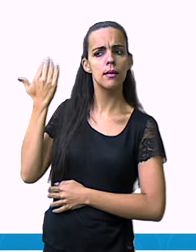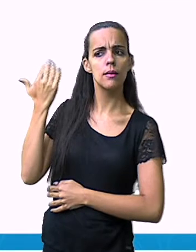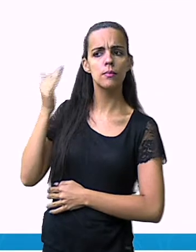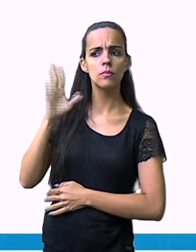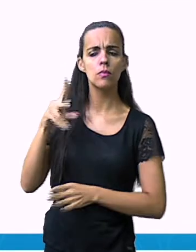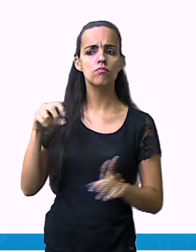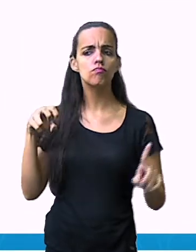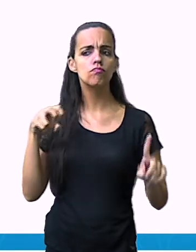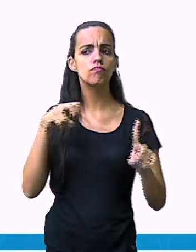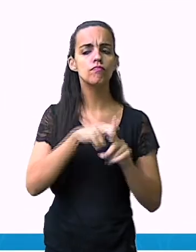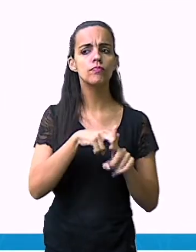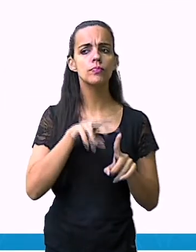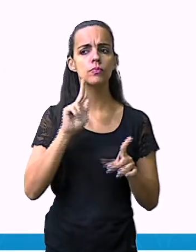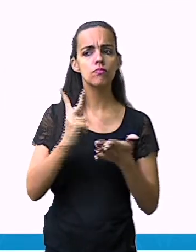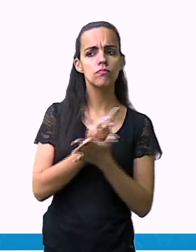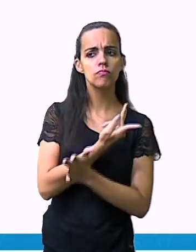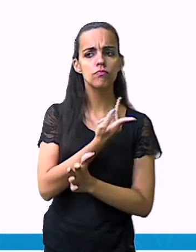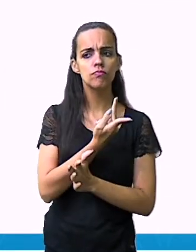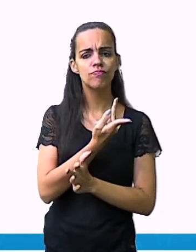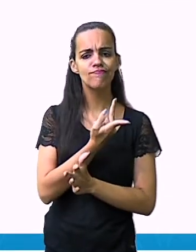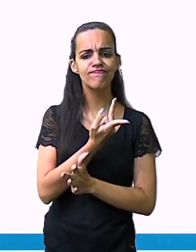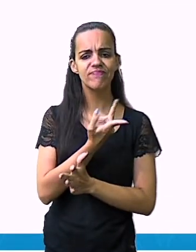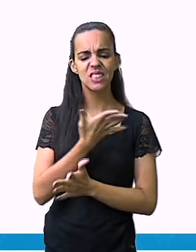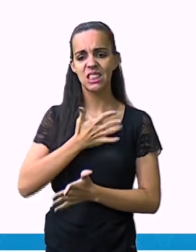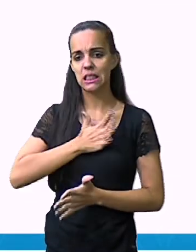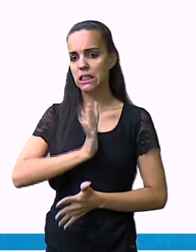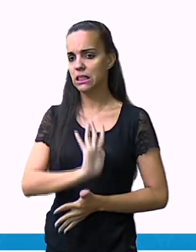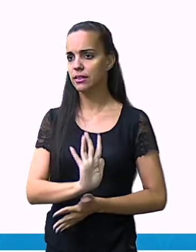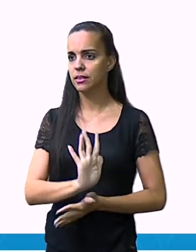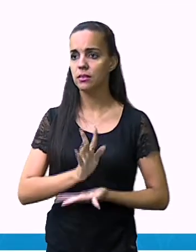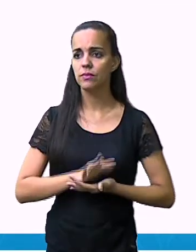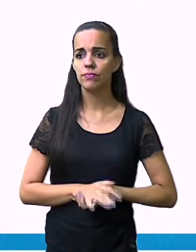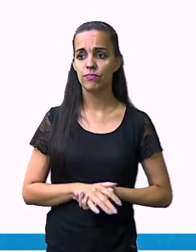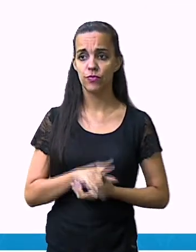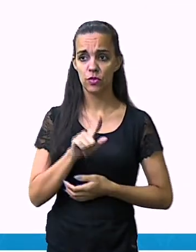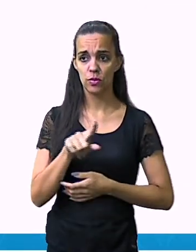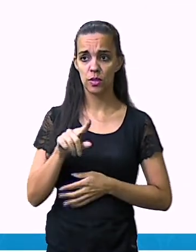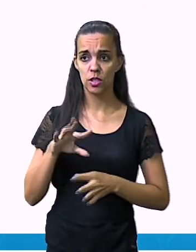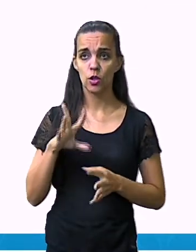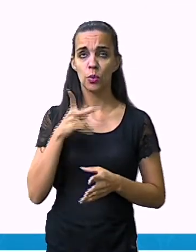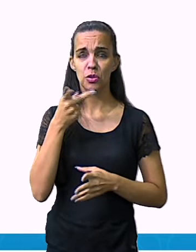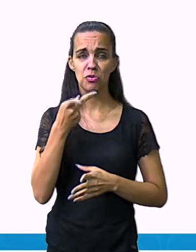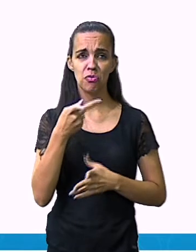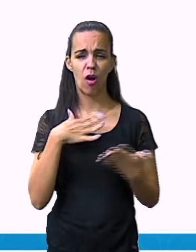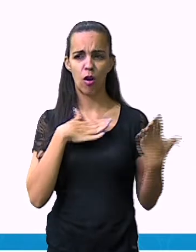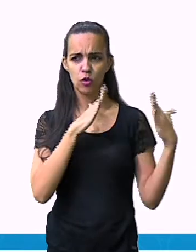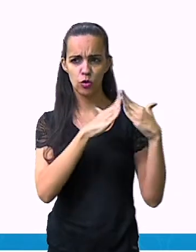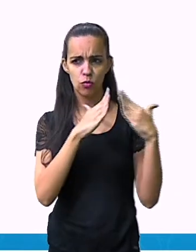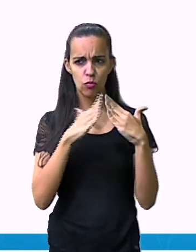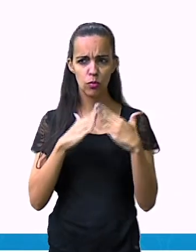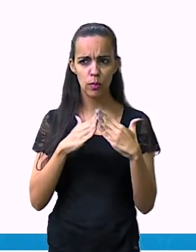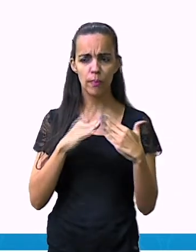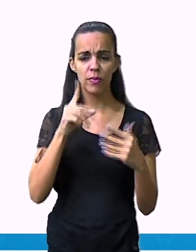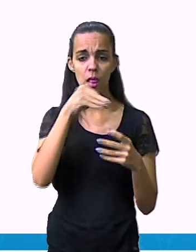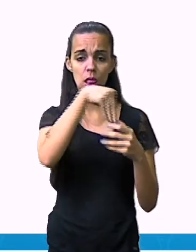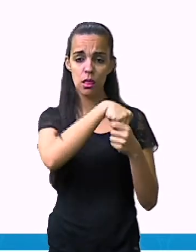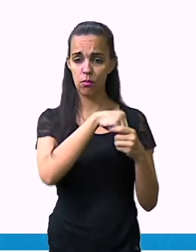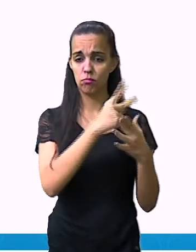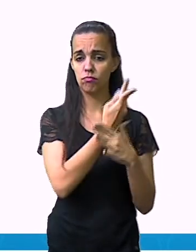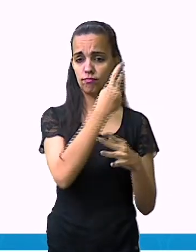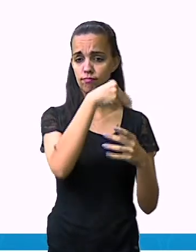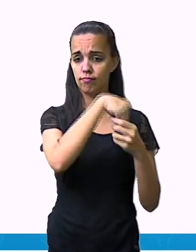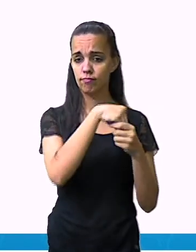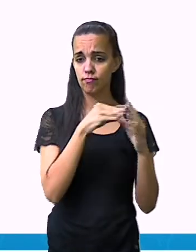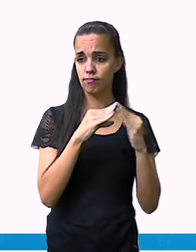é um acontecimento desagradável. Quando você fala de doméstico, é dentro da sua casa.